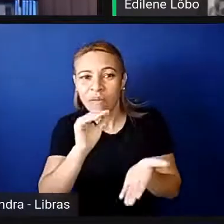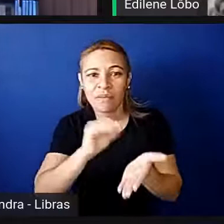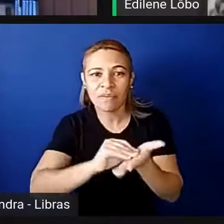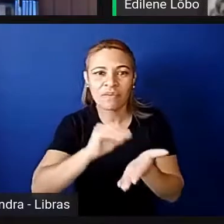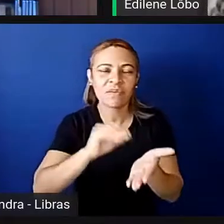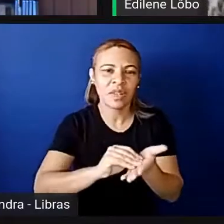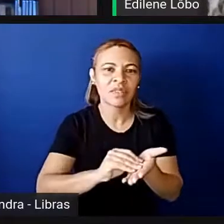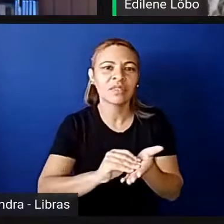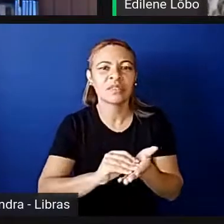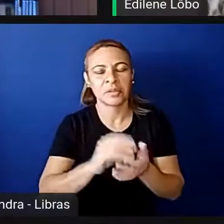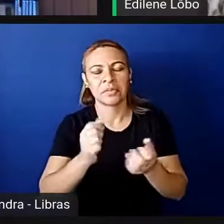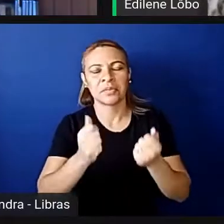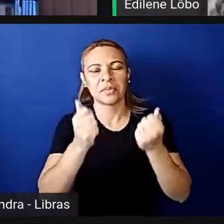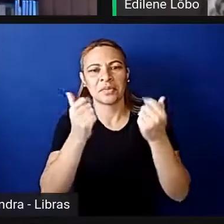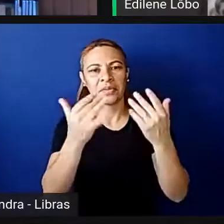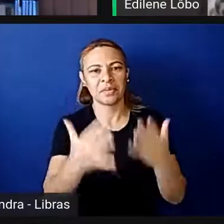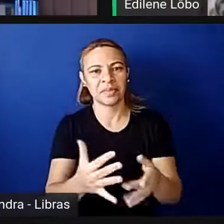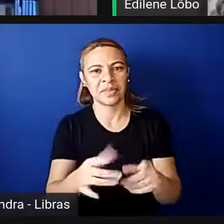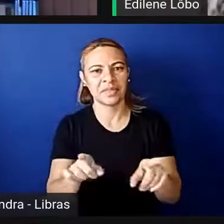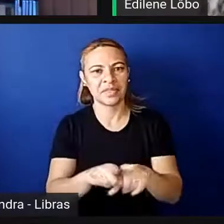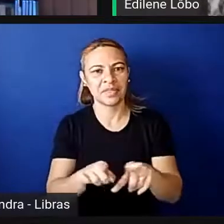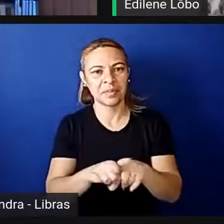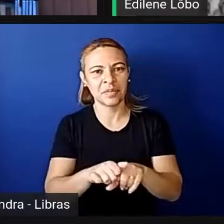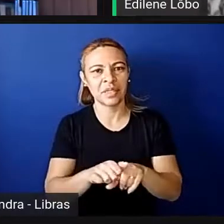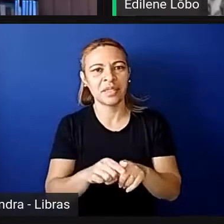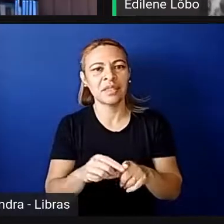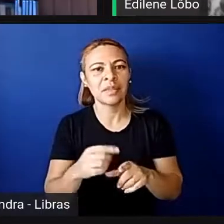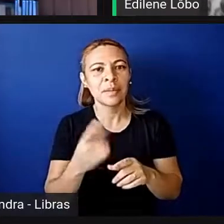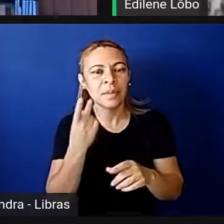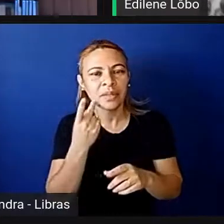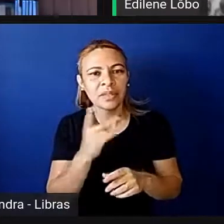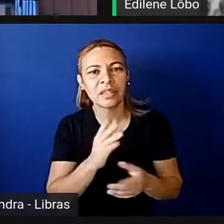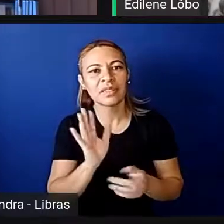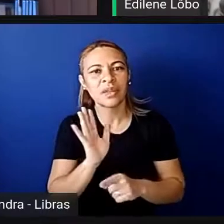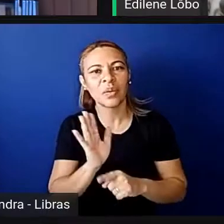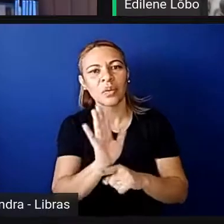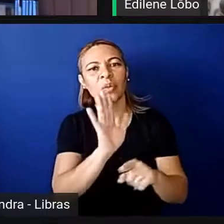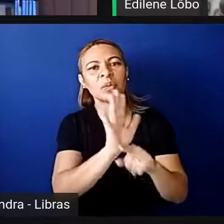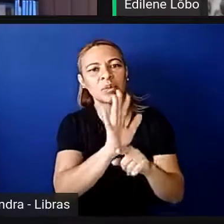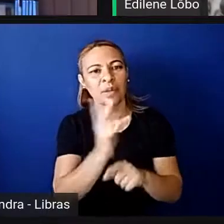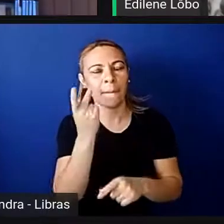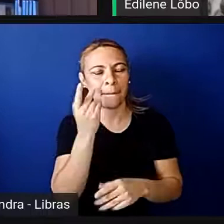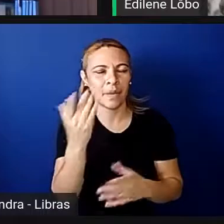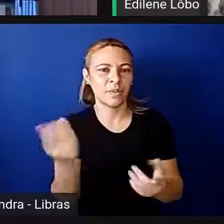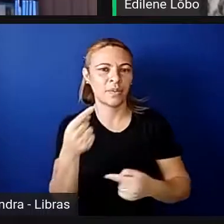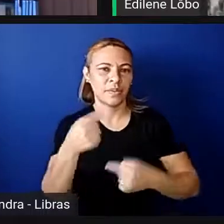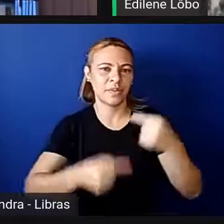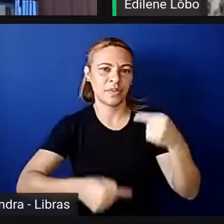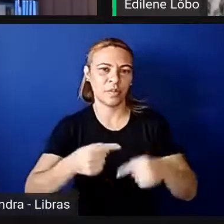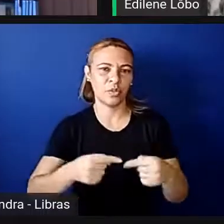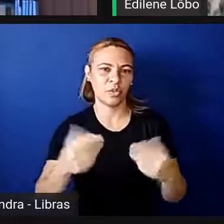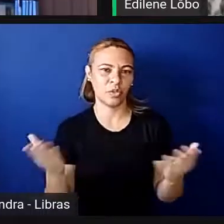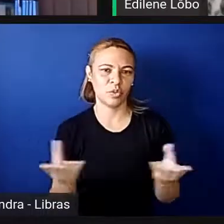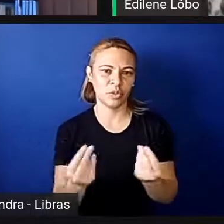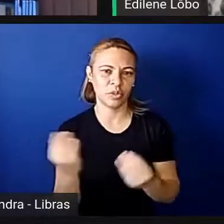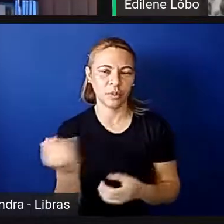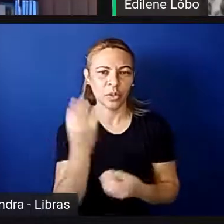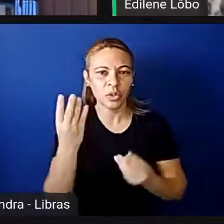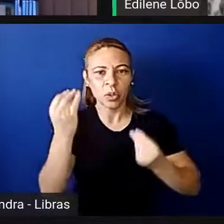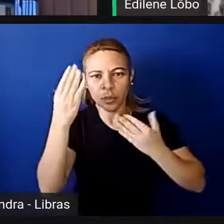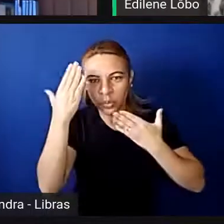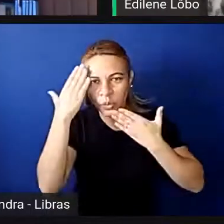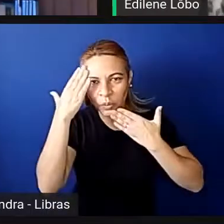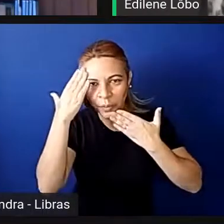reafirmar para então poder dar alguma contribuição para esse debate tão essencial. Muito obrigada, muito